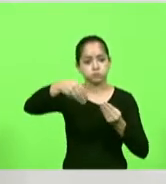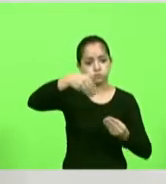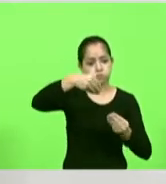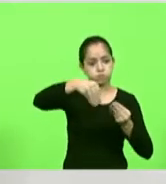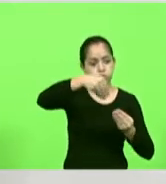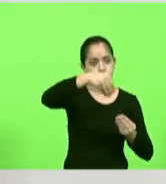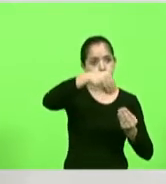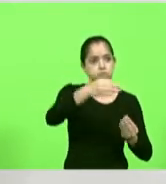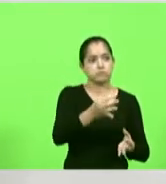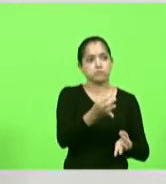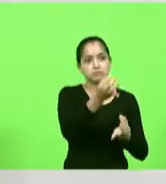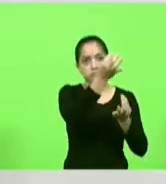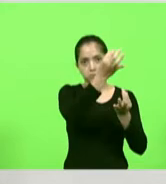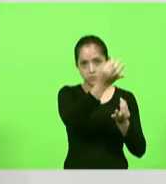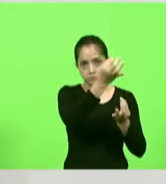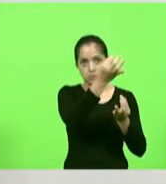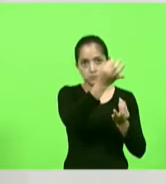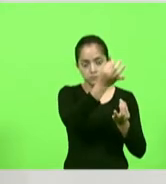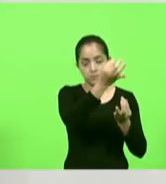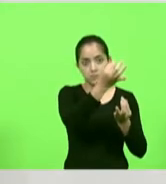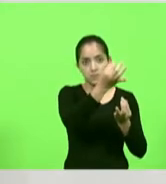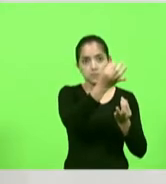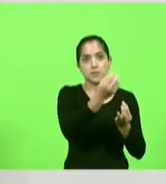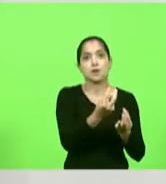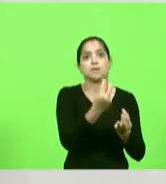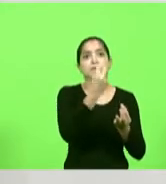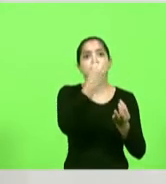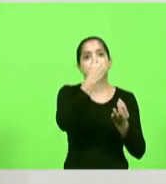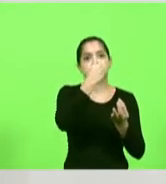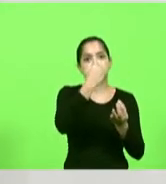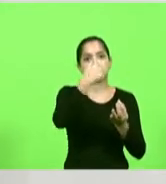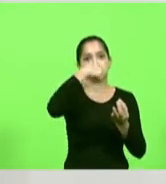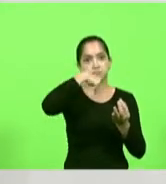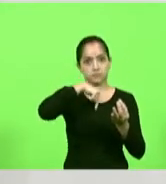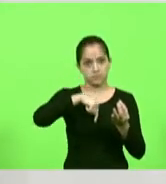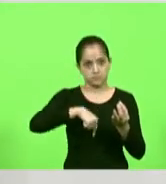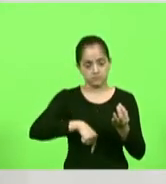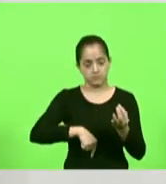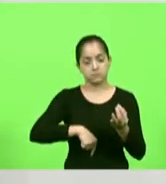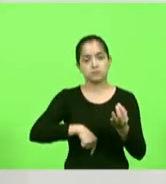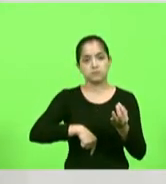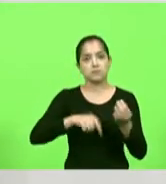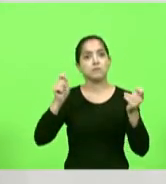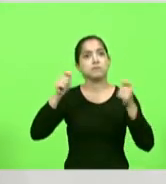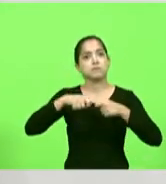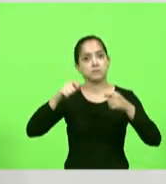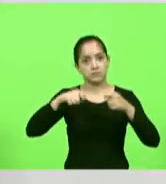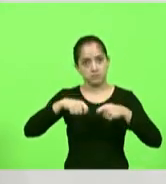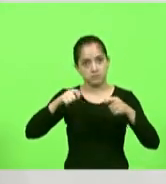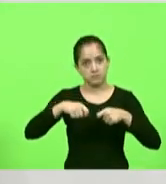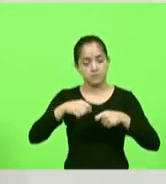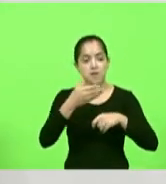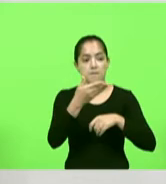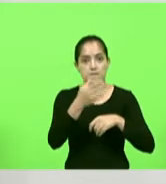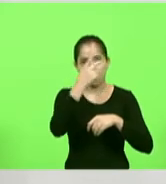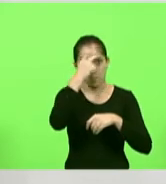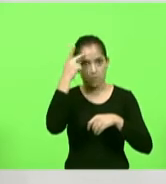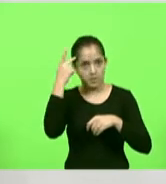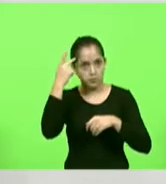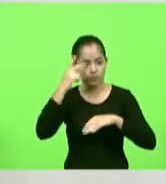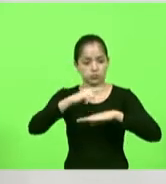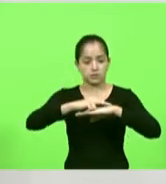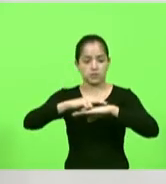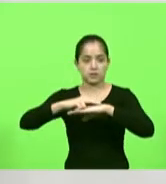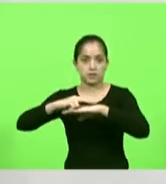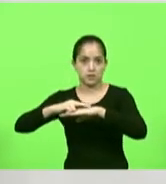para um equipamento específico para fazer alimentação, para daí ser colocado na seringa, para ser colocado no catéter que